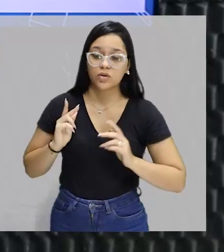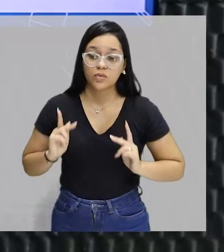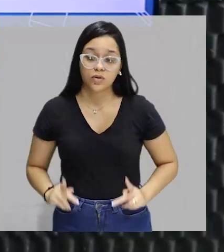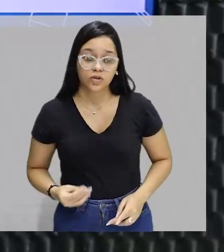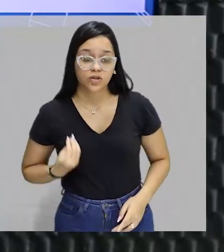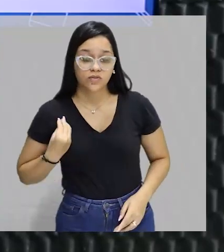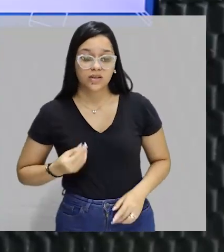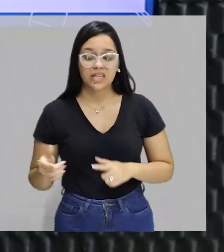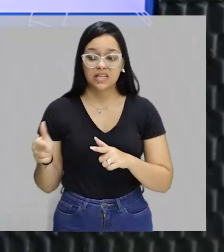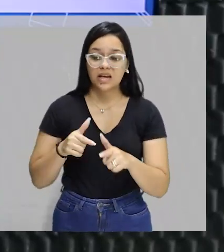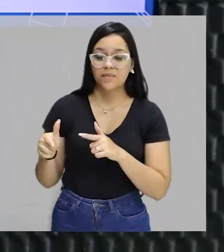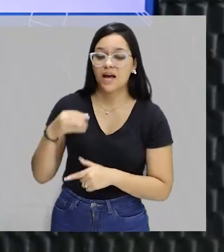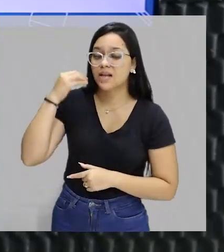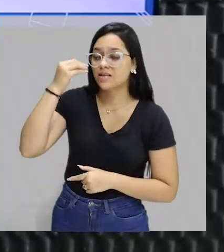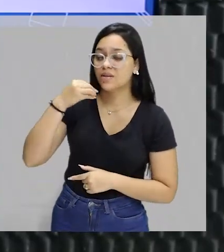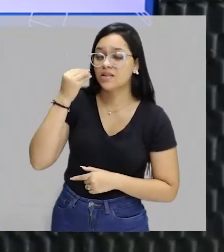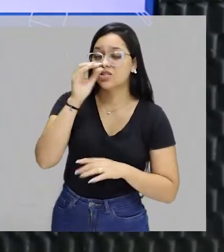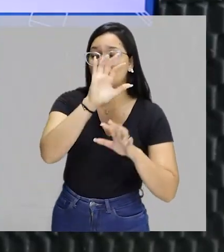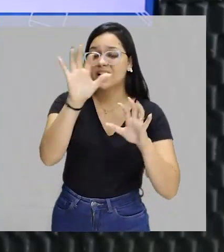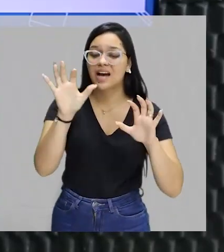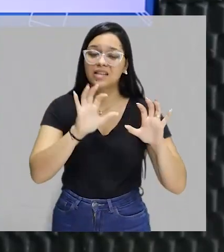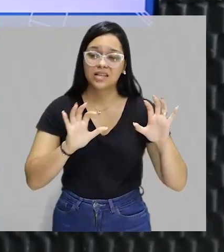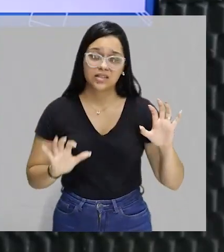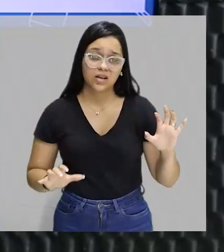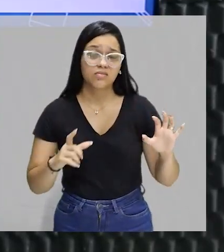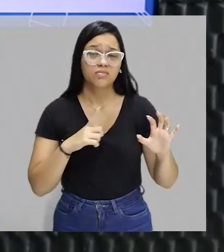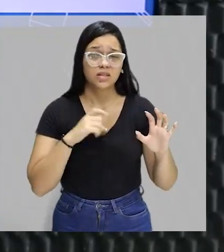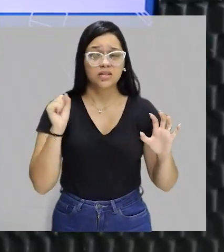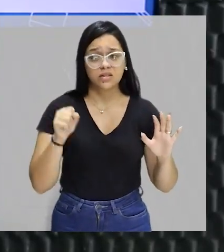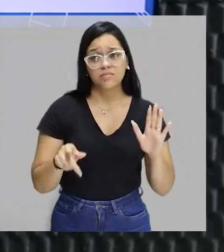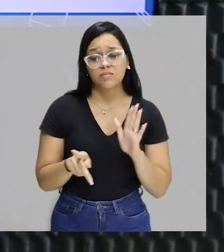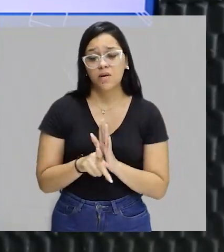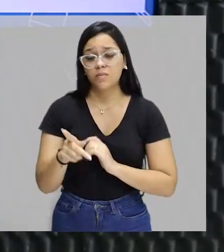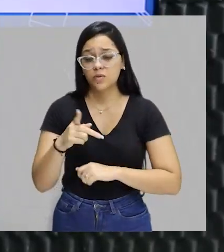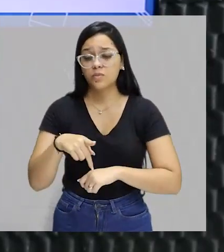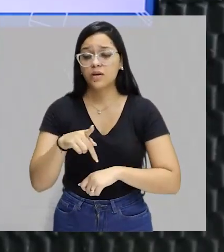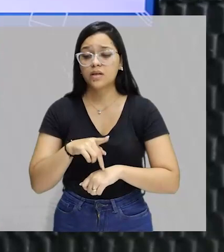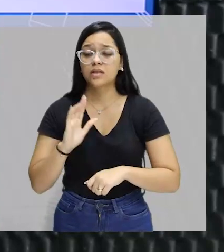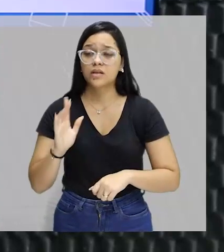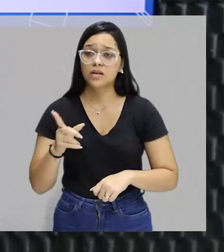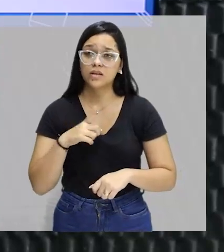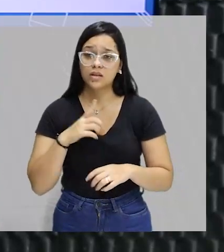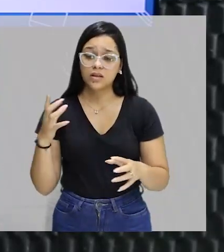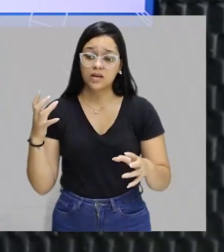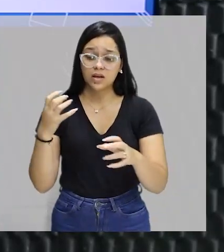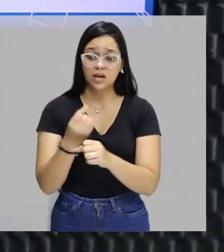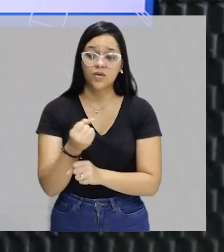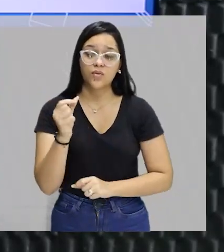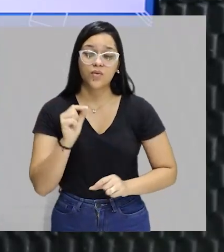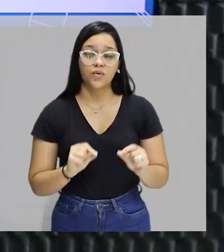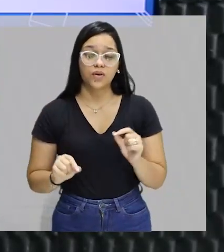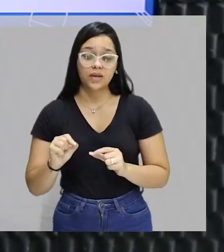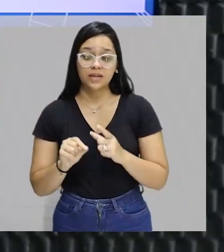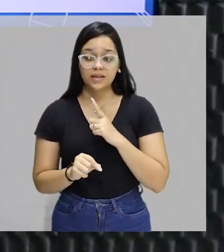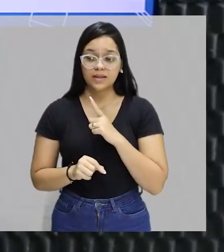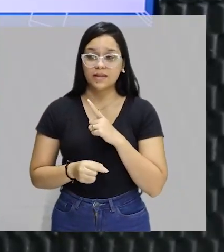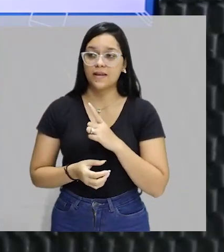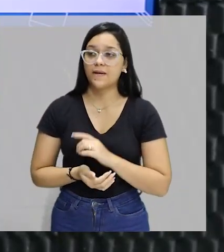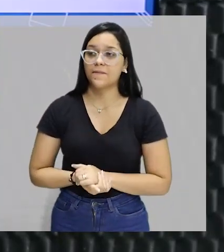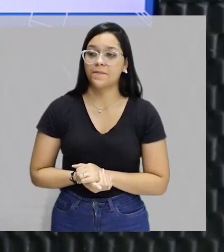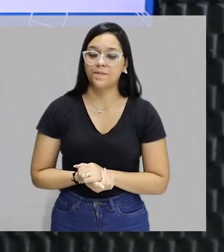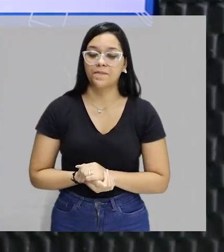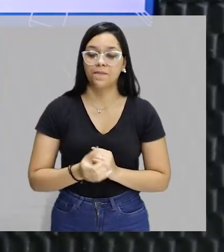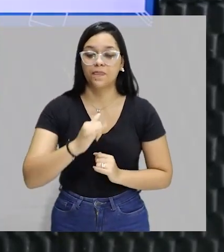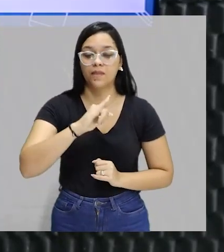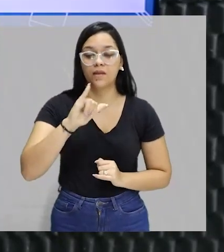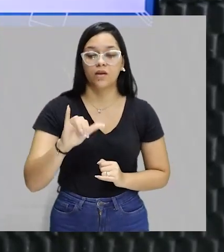meio de vida, trabalhos, vivências, ou seja, cada região vai fazer um retrato do país. E aí eu fiz um compilado, rapidamente, para vocês terem uma noção. O